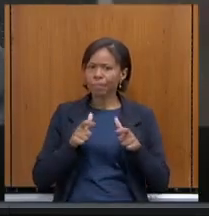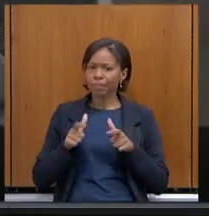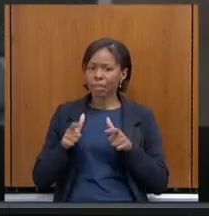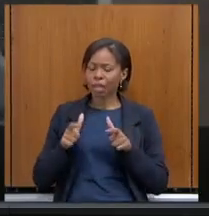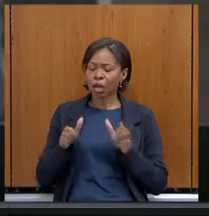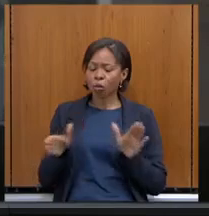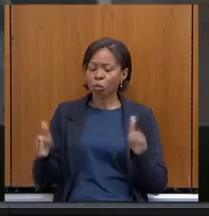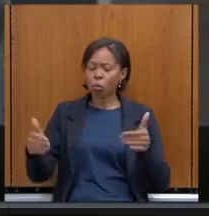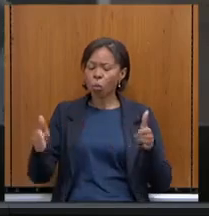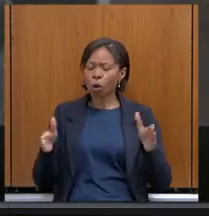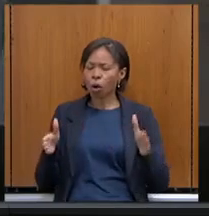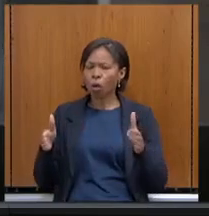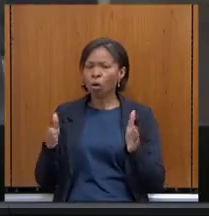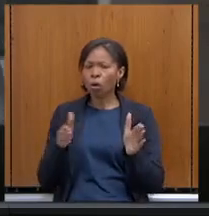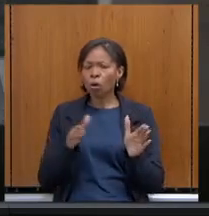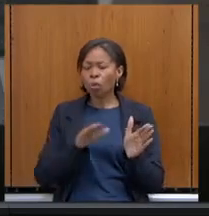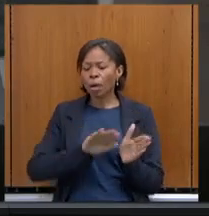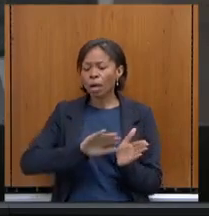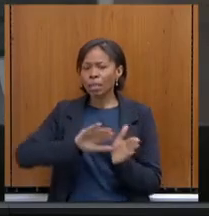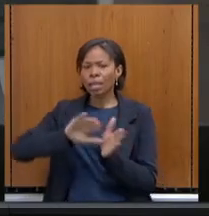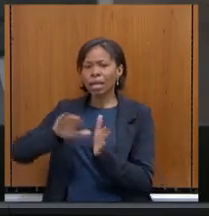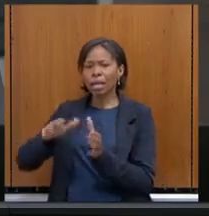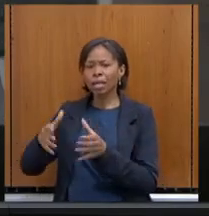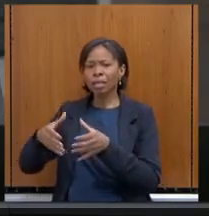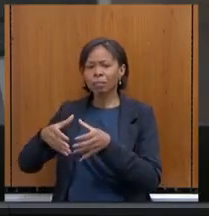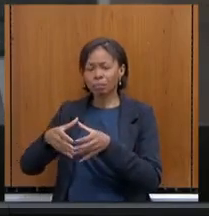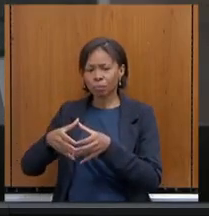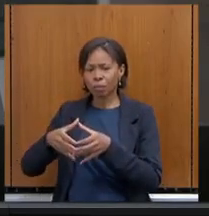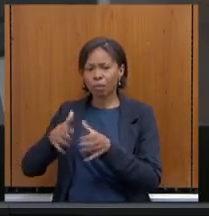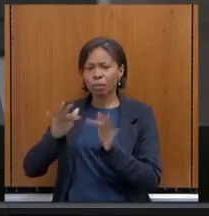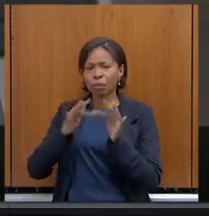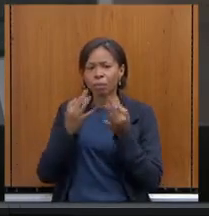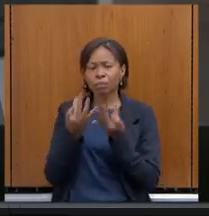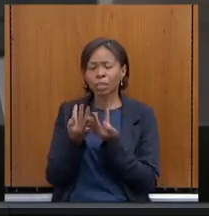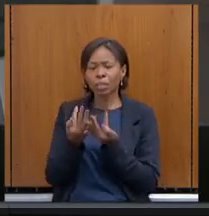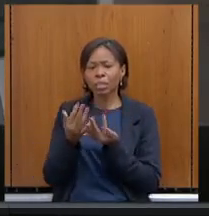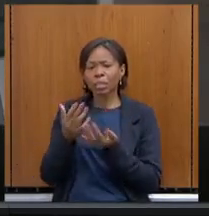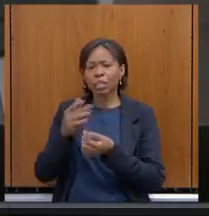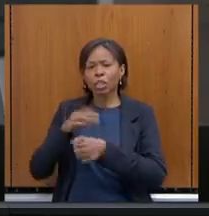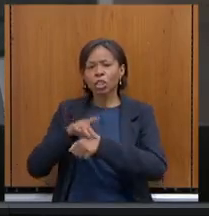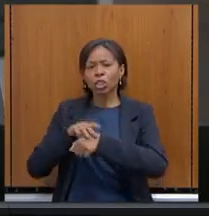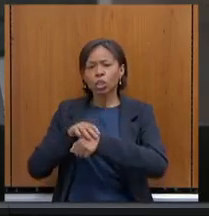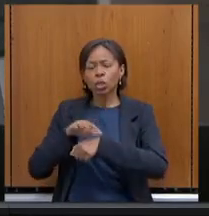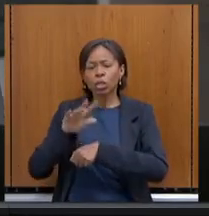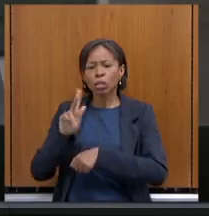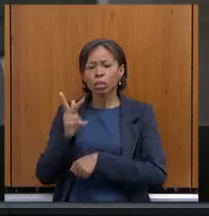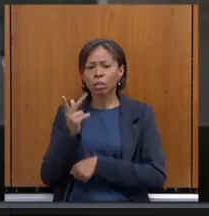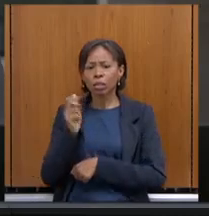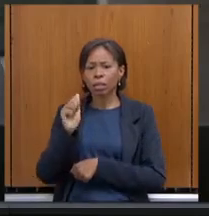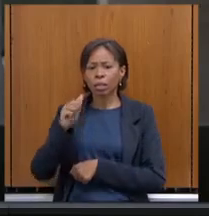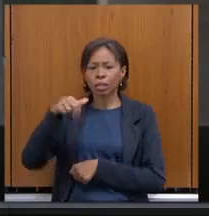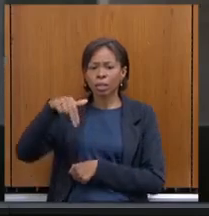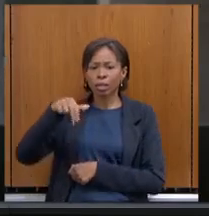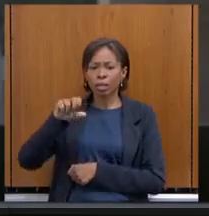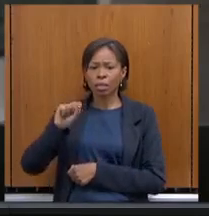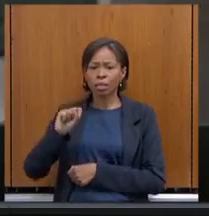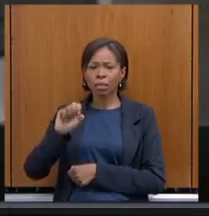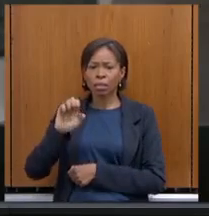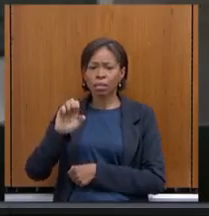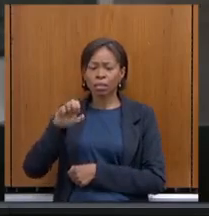para as famílias de rancenianos, e foi feita uma lei a partir de muitas